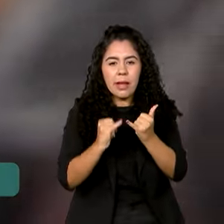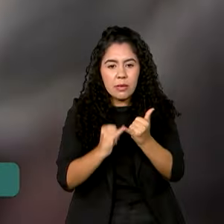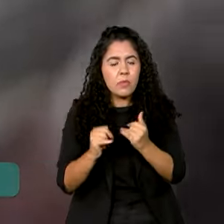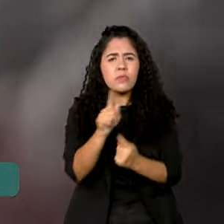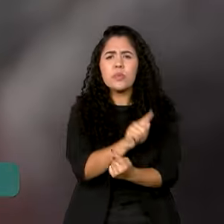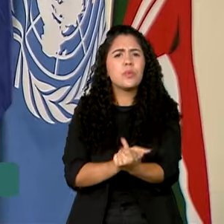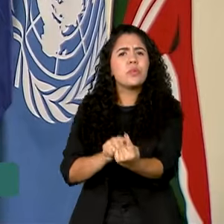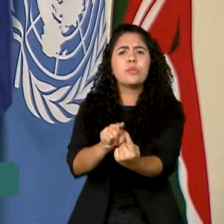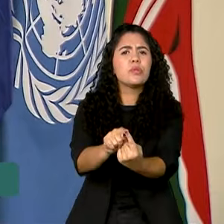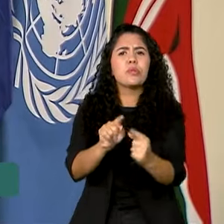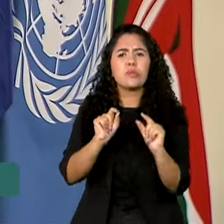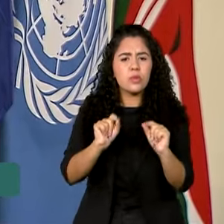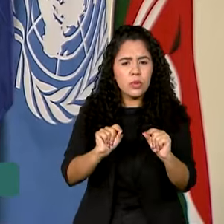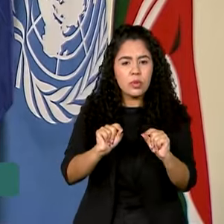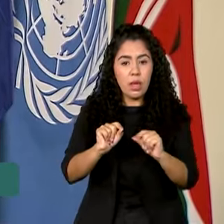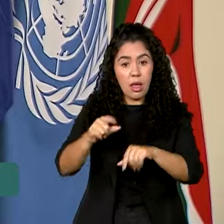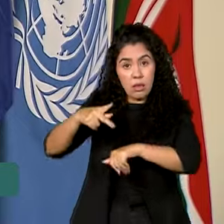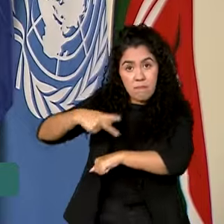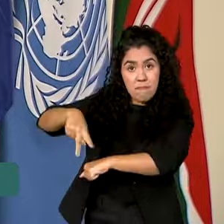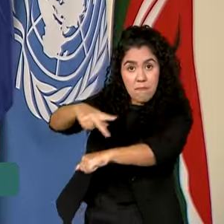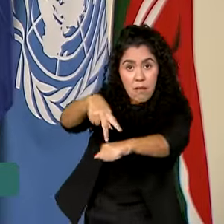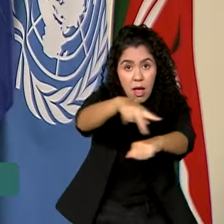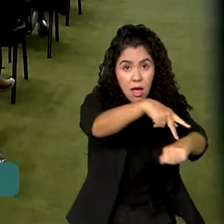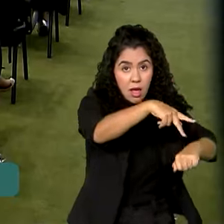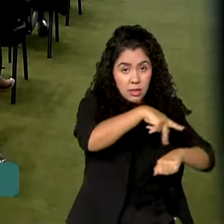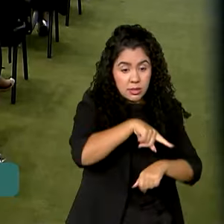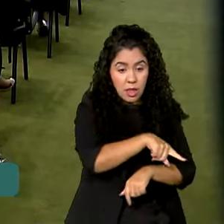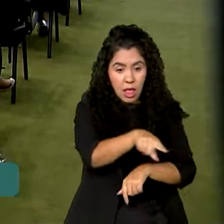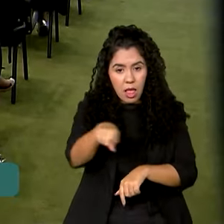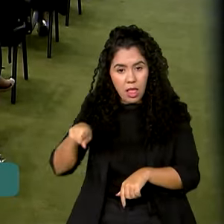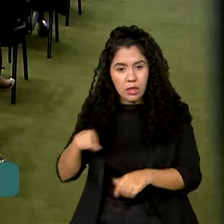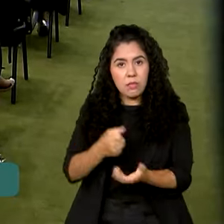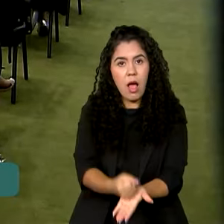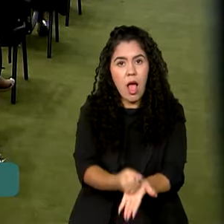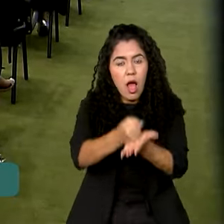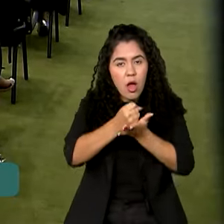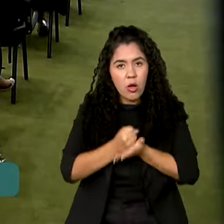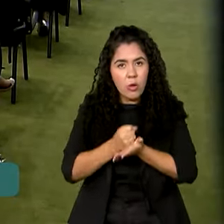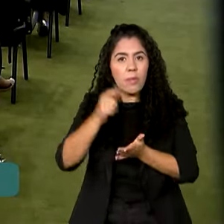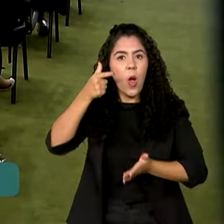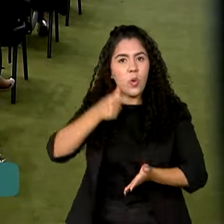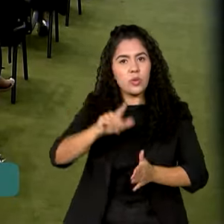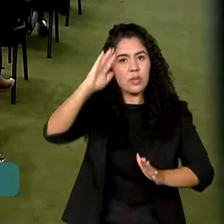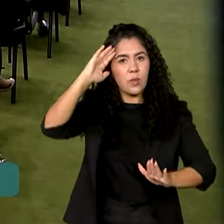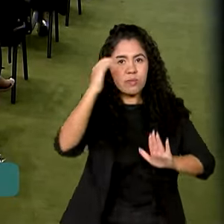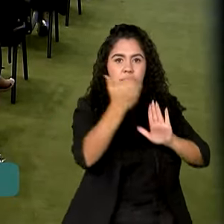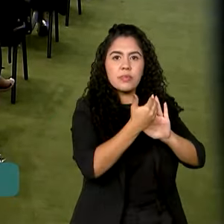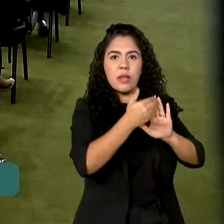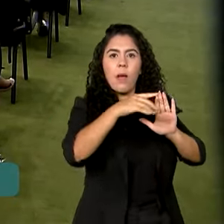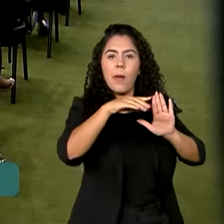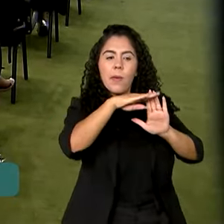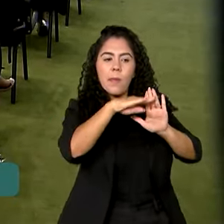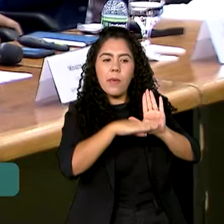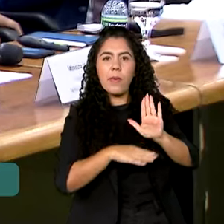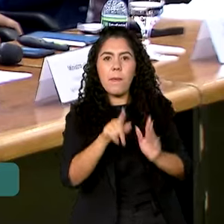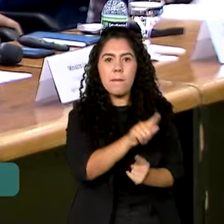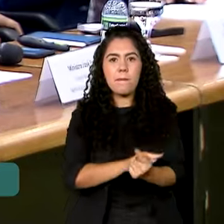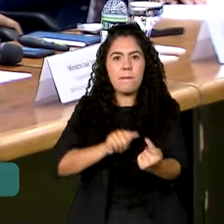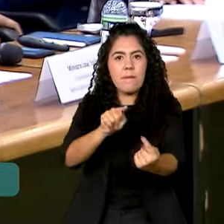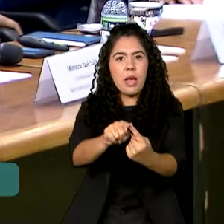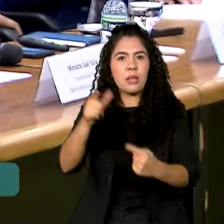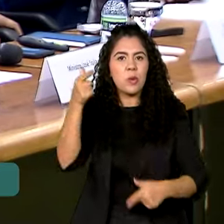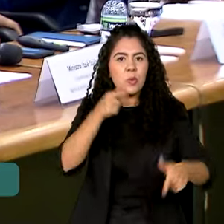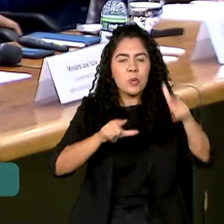objetivo é que essas nações colaborem para alcançar metas comuns e obter benefícios mútuos.